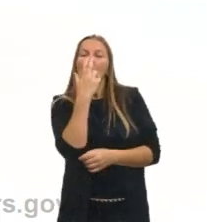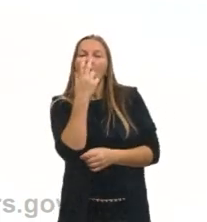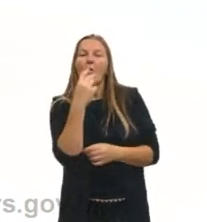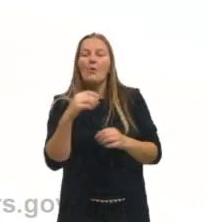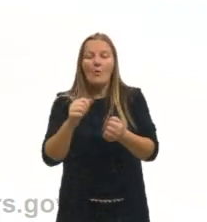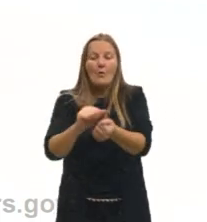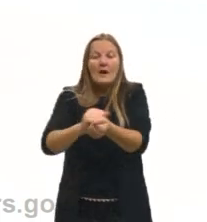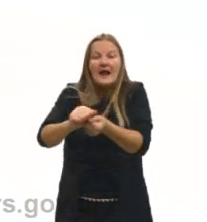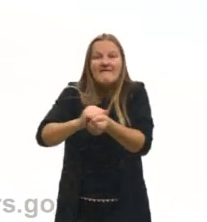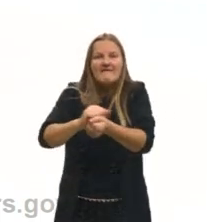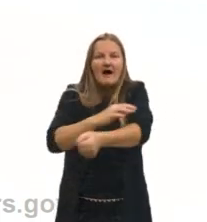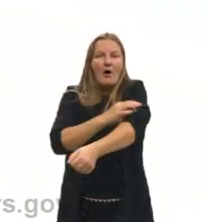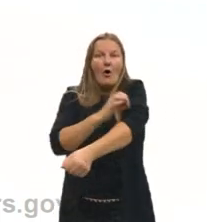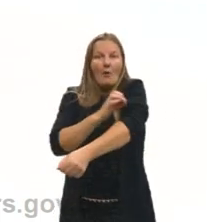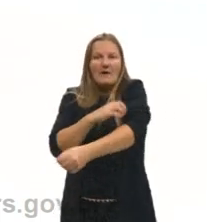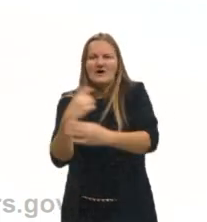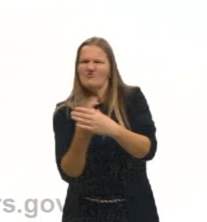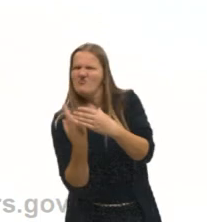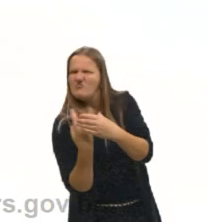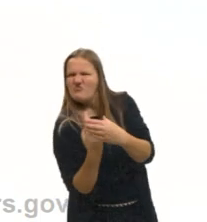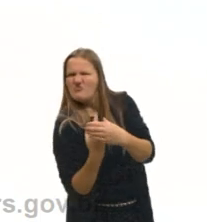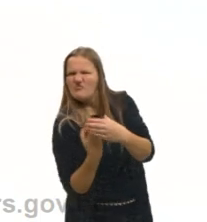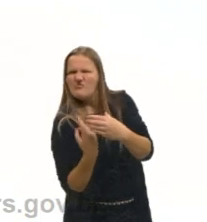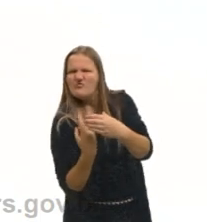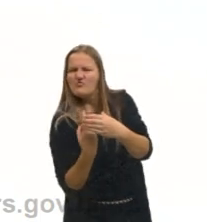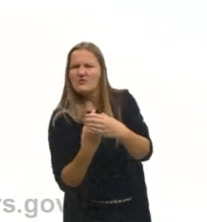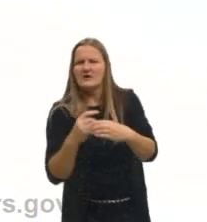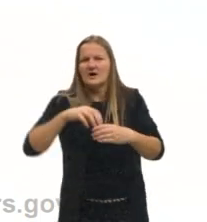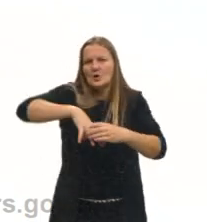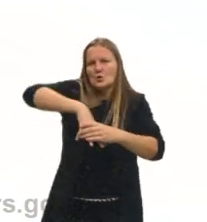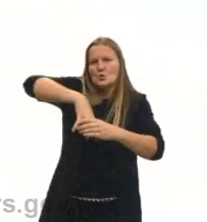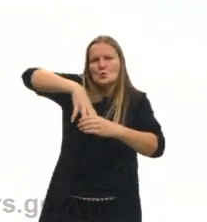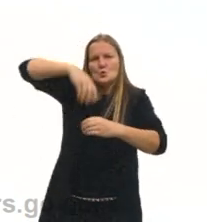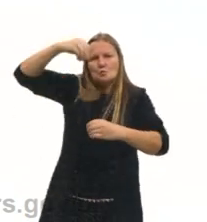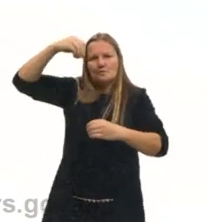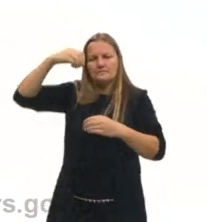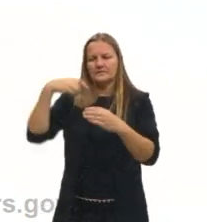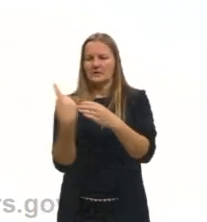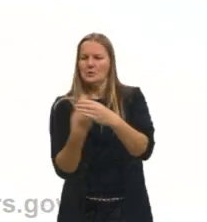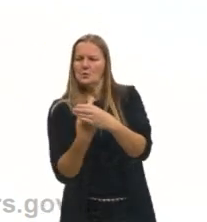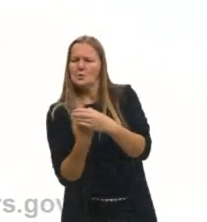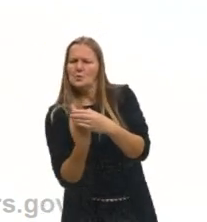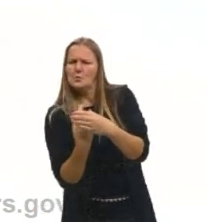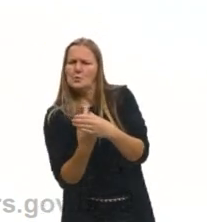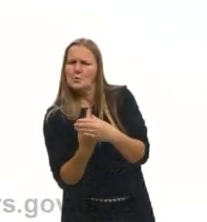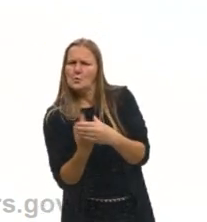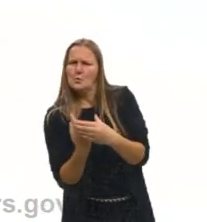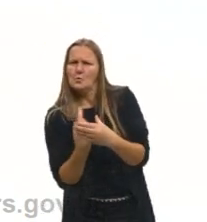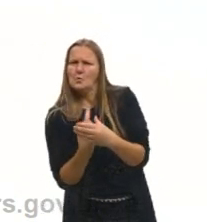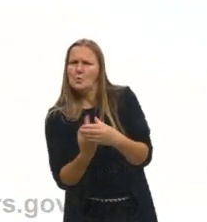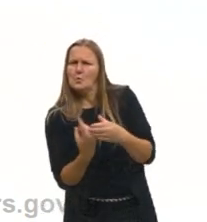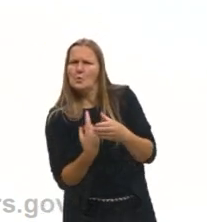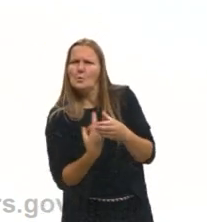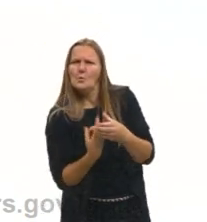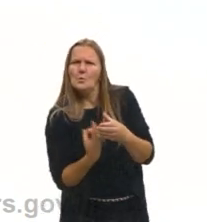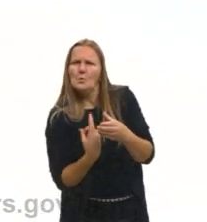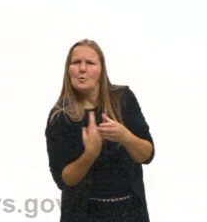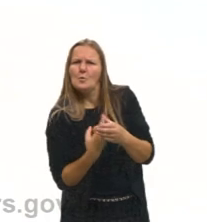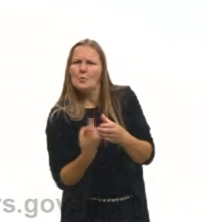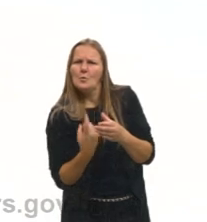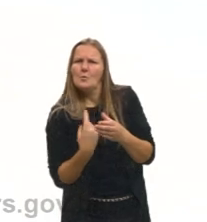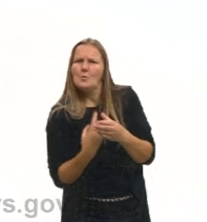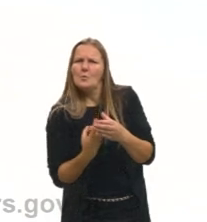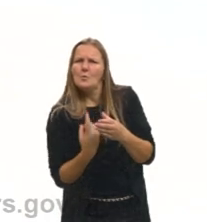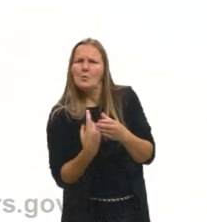A máquina ali, quando realiza a centrifugação, ela retira a água das nossas roupas, né? Que é sólida e o líquido. Através da